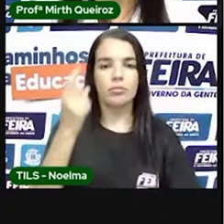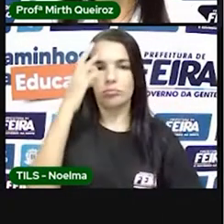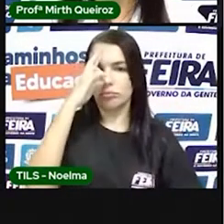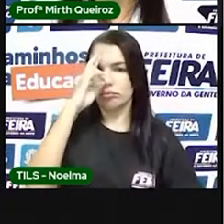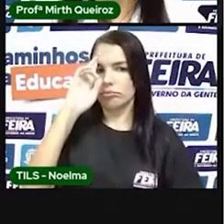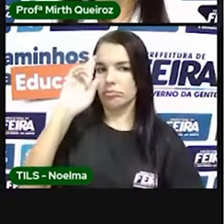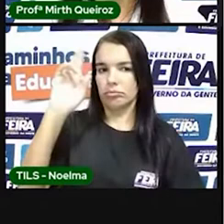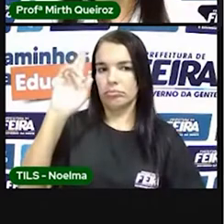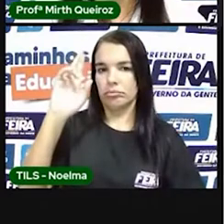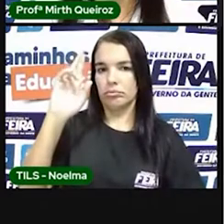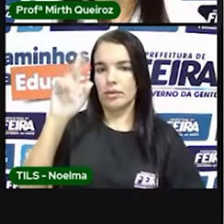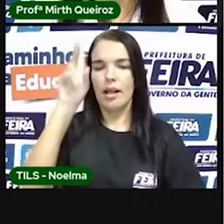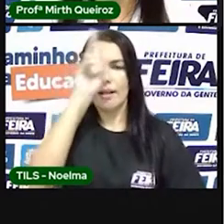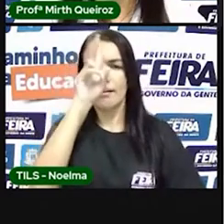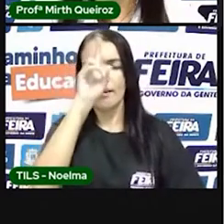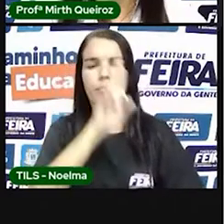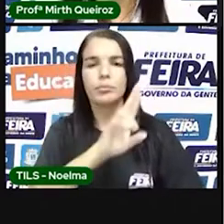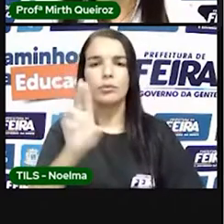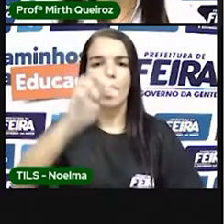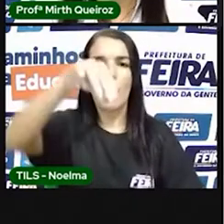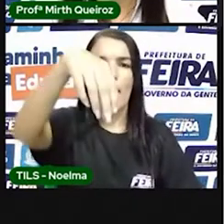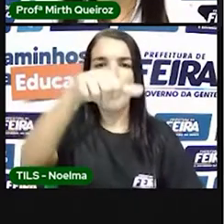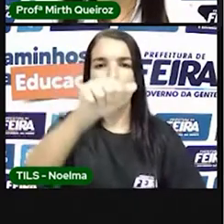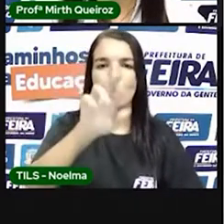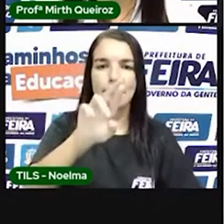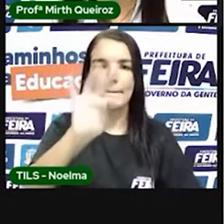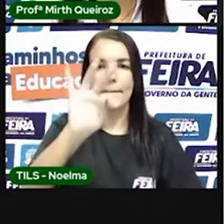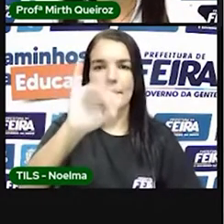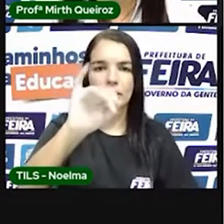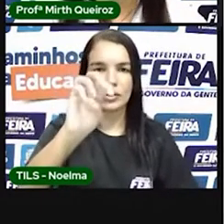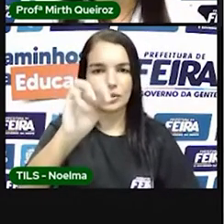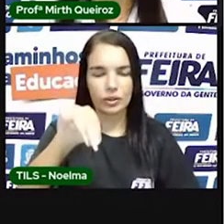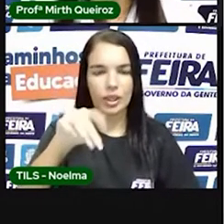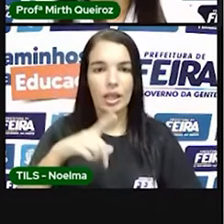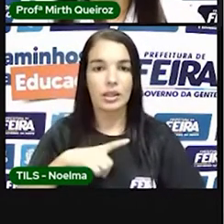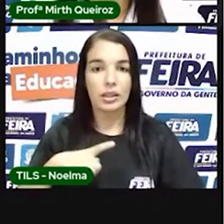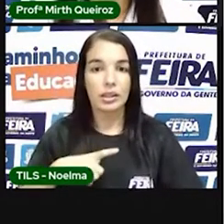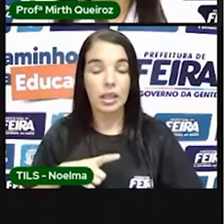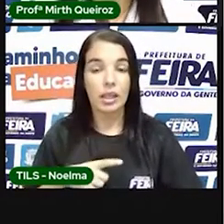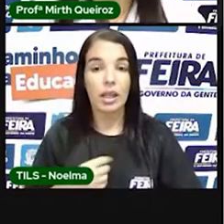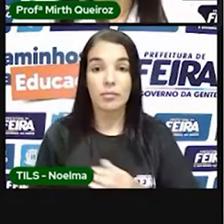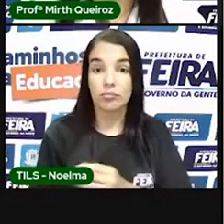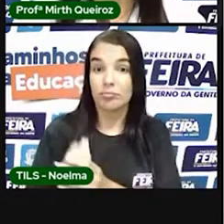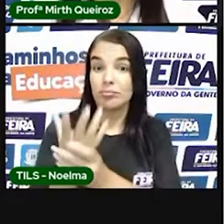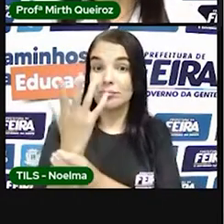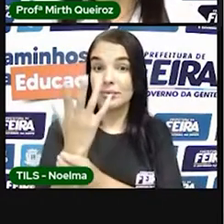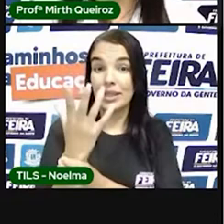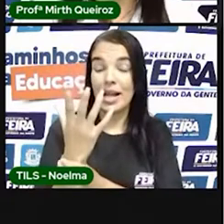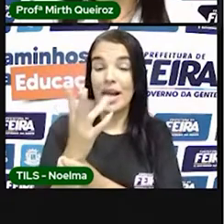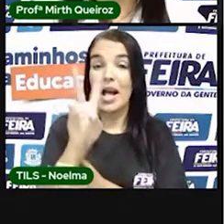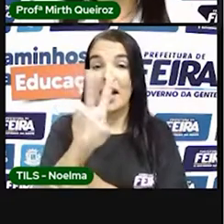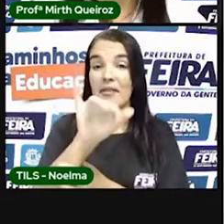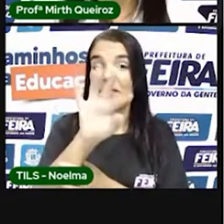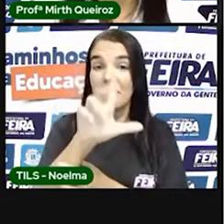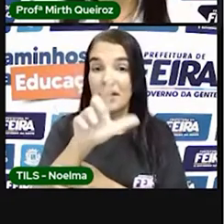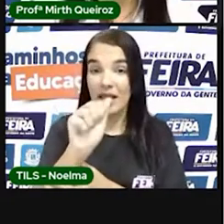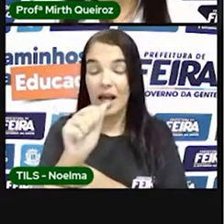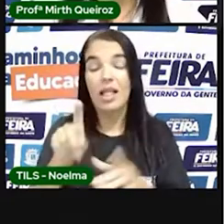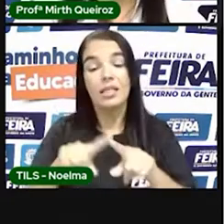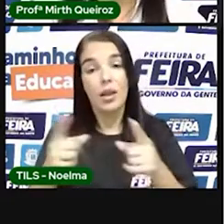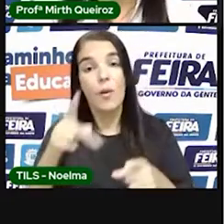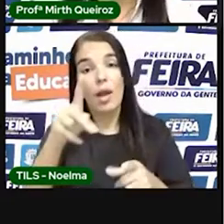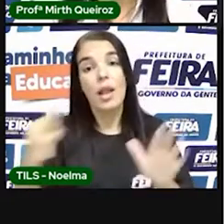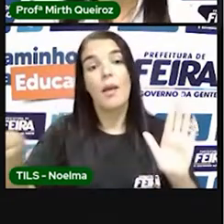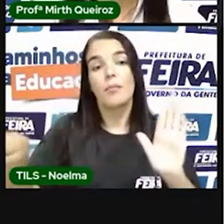vocês lembram que Martim Afonso de Souza, ele tinha fundado a Vila São Vicente? Pois é, ele era o donatário